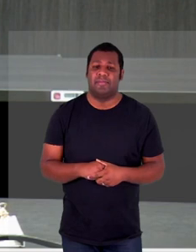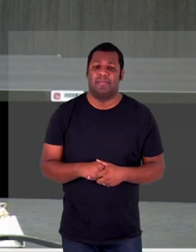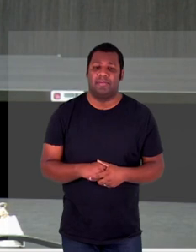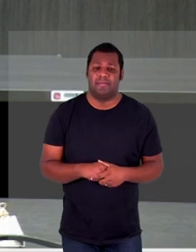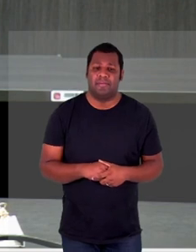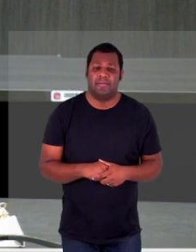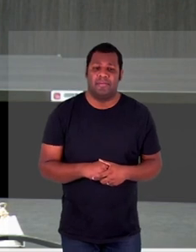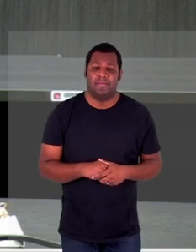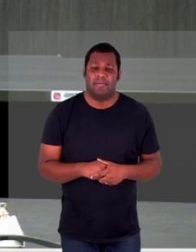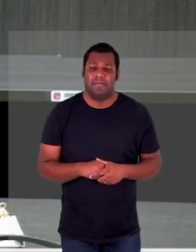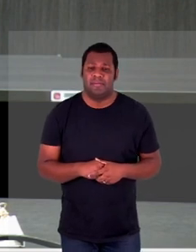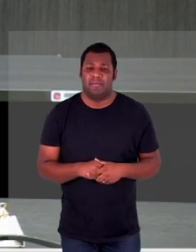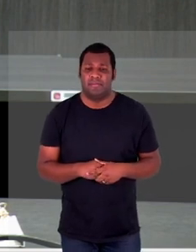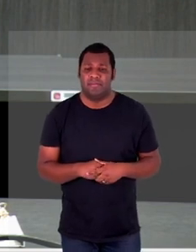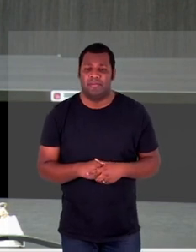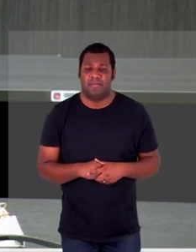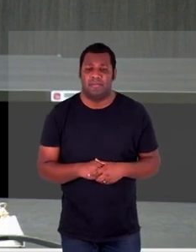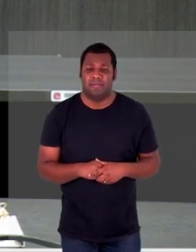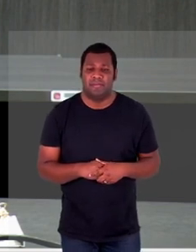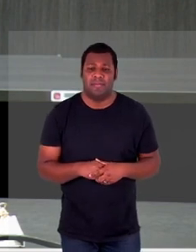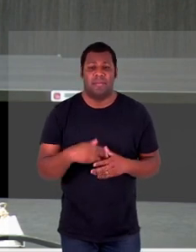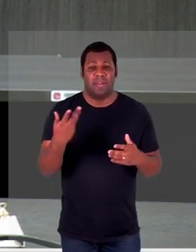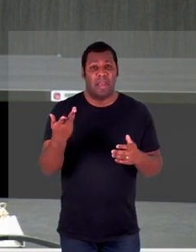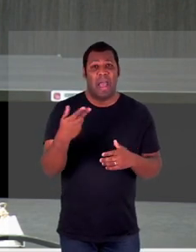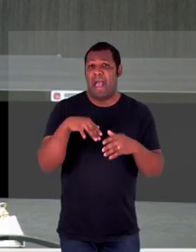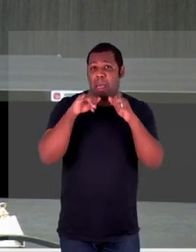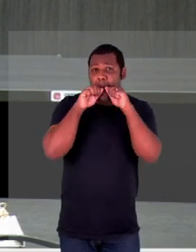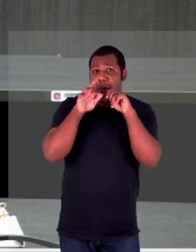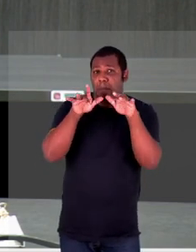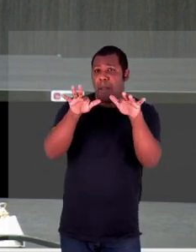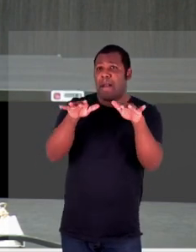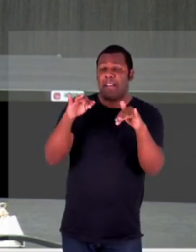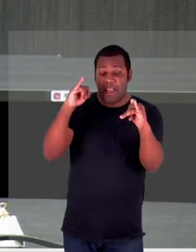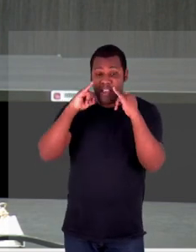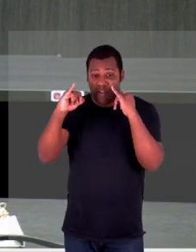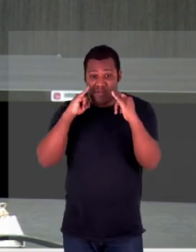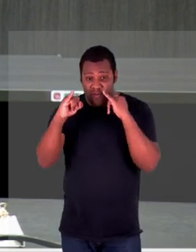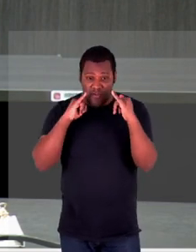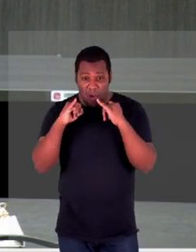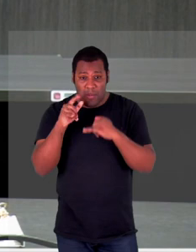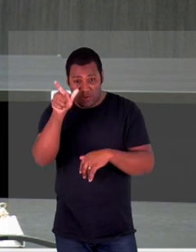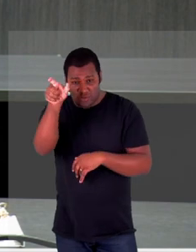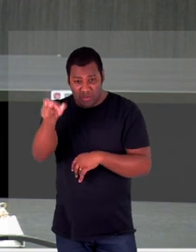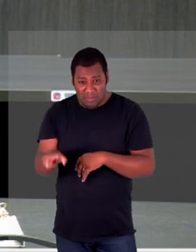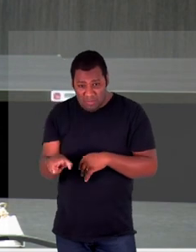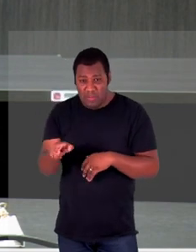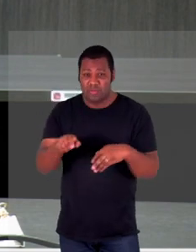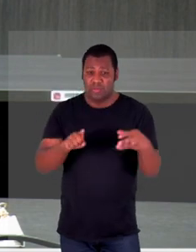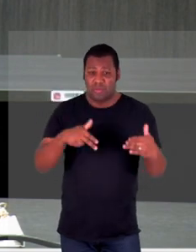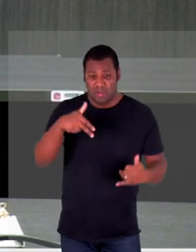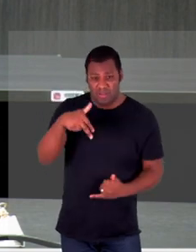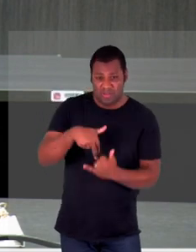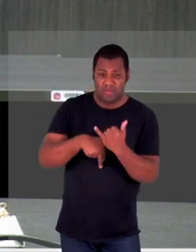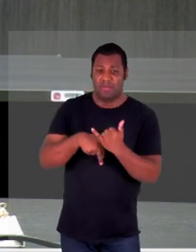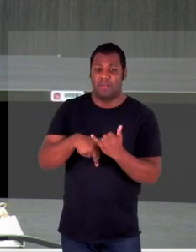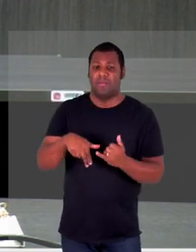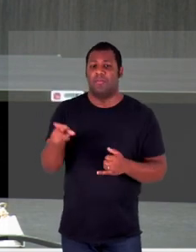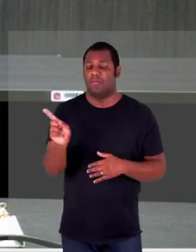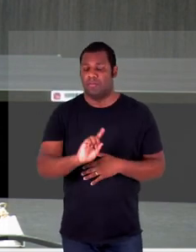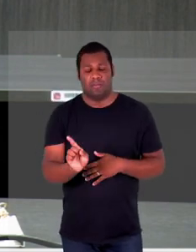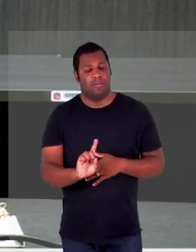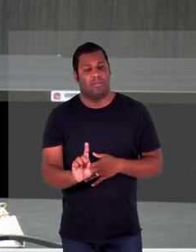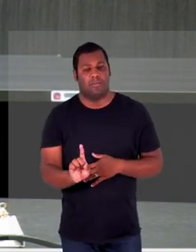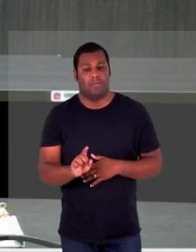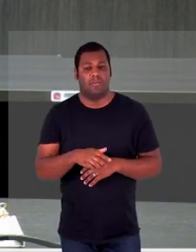revitimize a pessoa que está buscando esse apoio do Ministério Público. Então, que nós sejamos facilitadores e